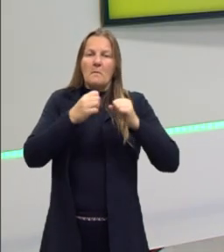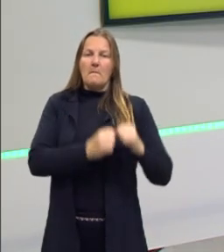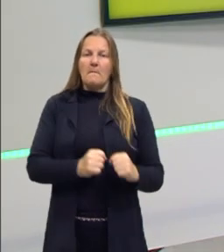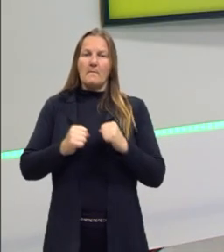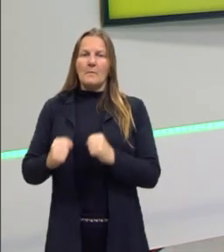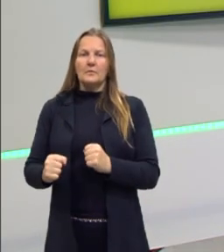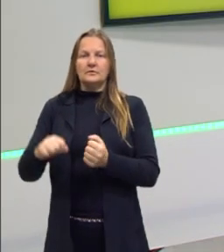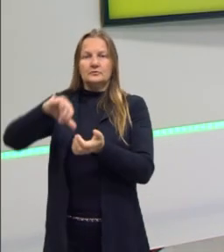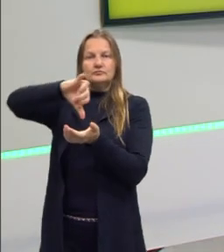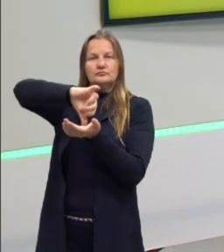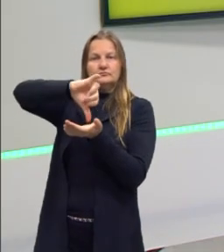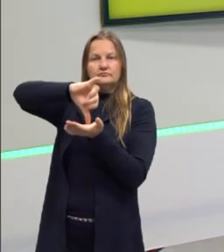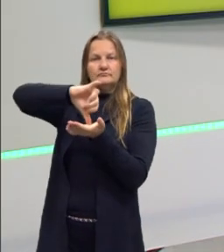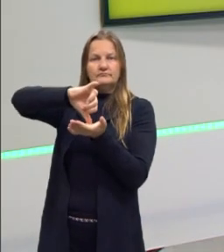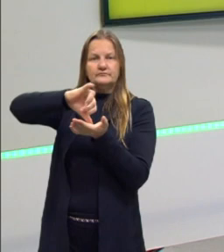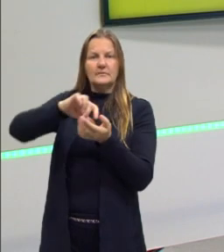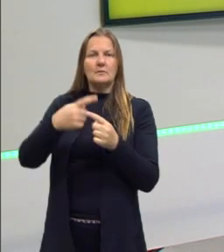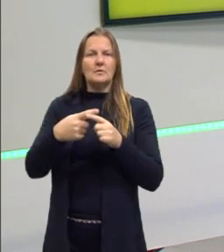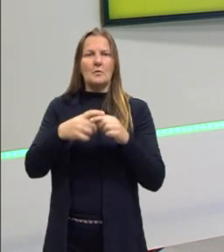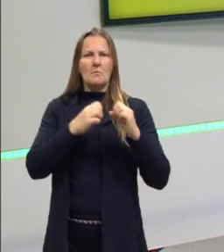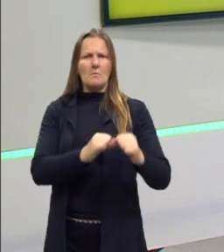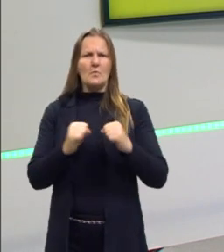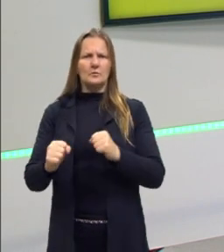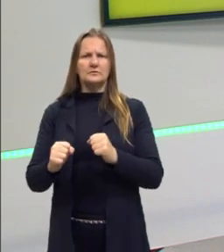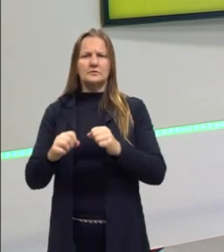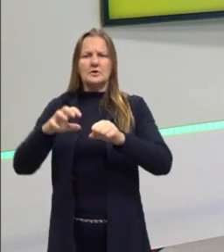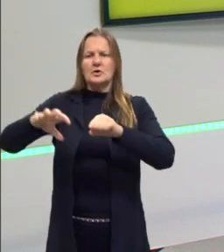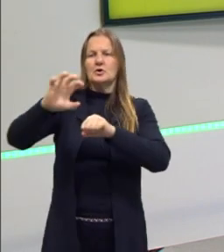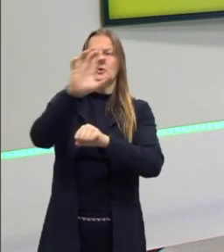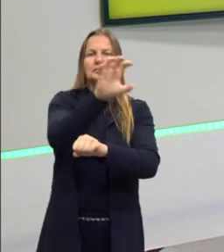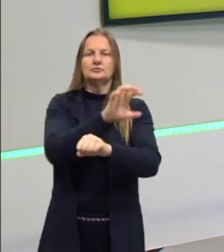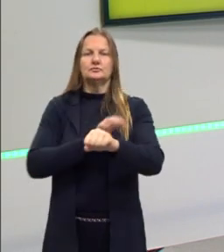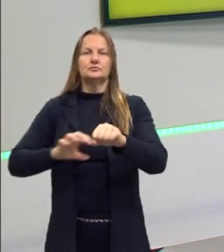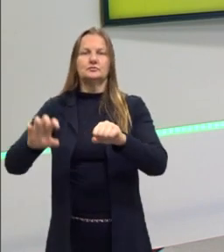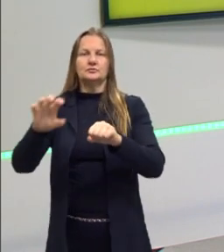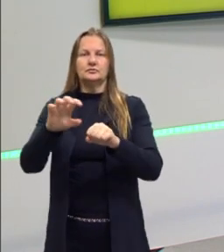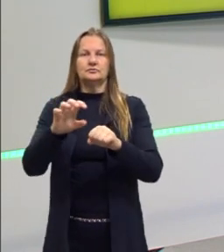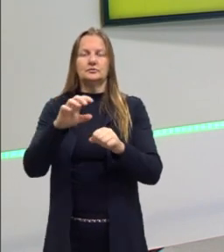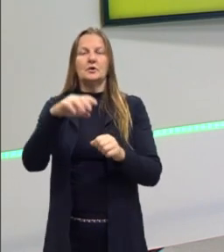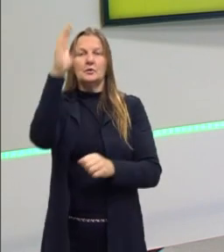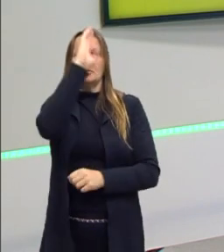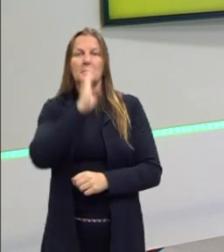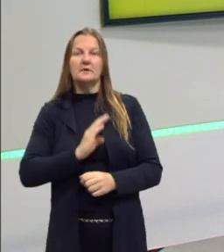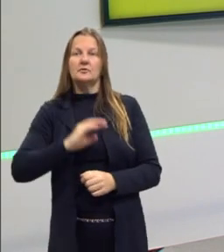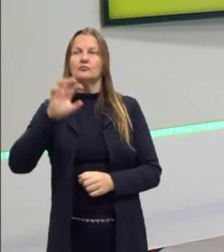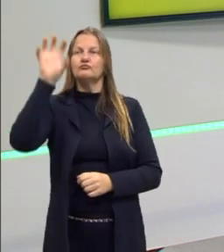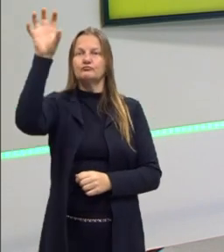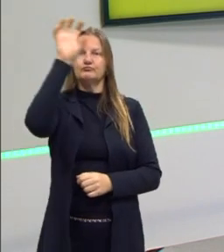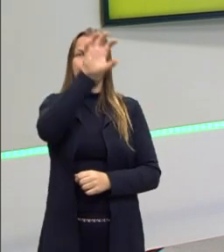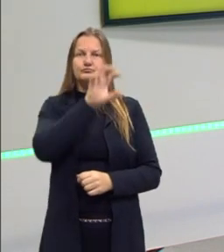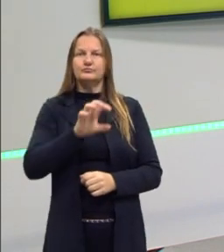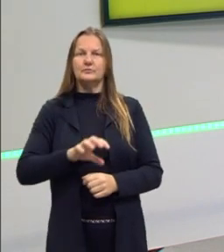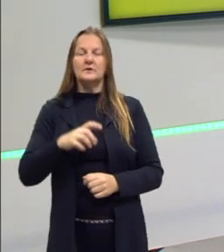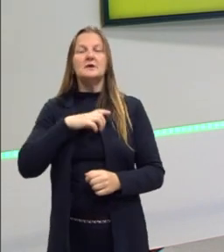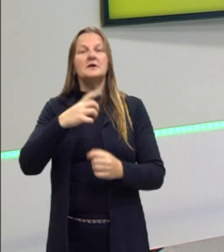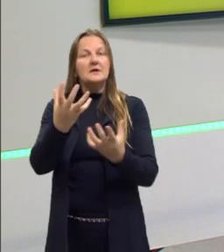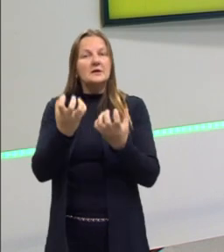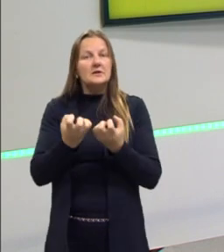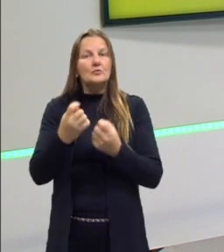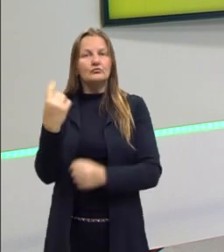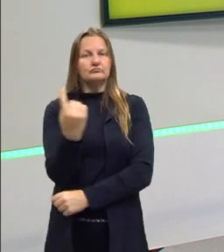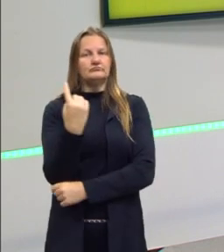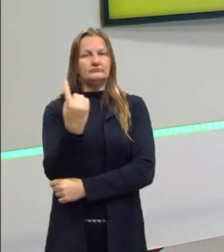central. Então, as diferentes regiões, as diferentes províncias do Brasil queriam ter mais autonomia